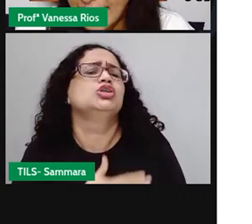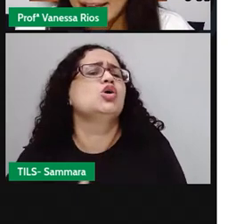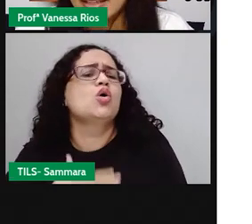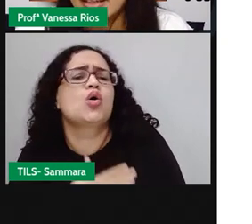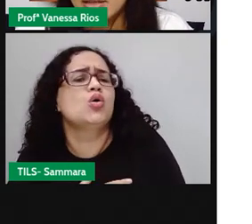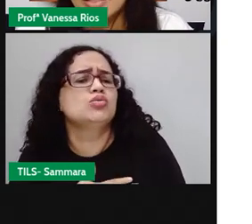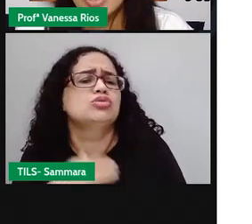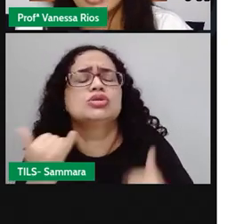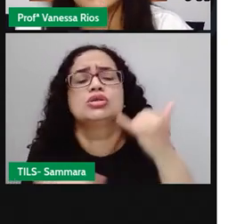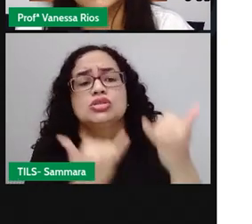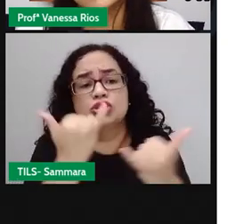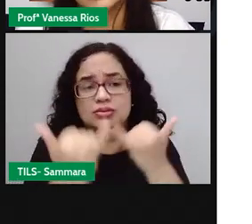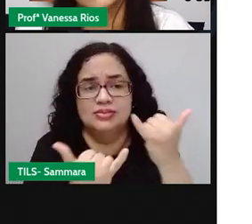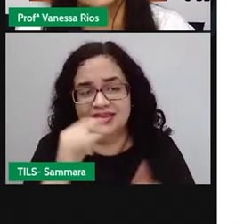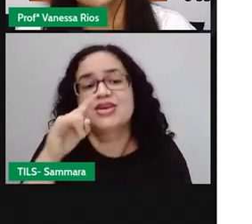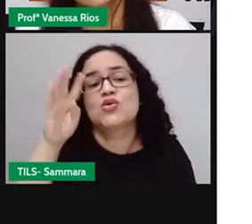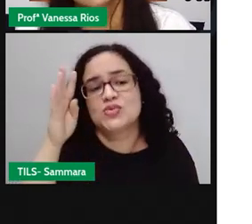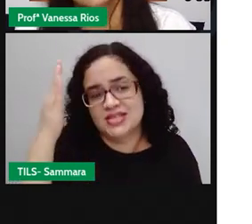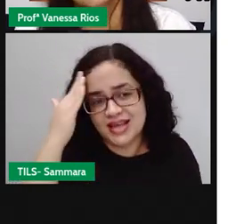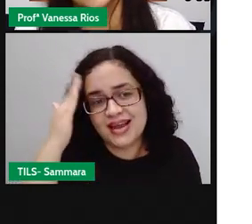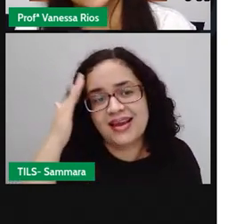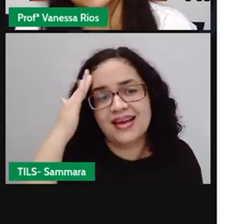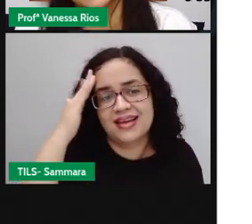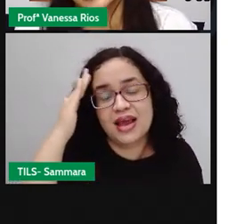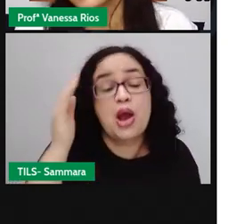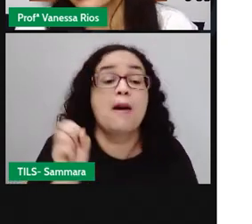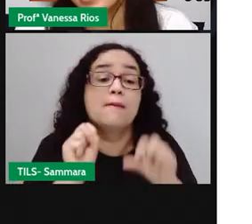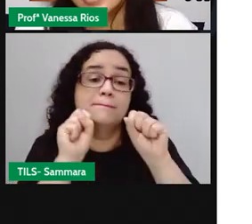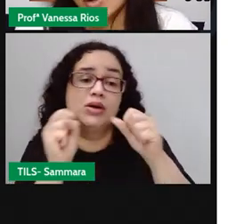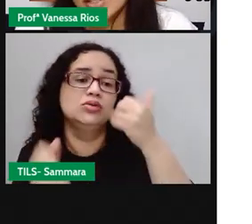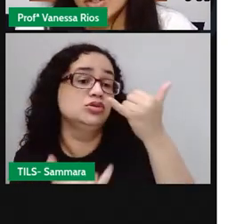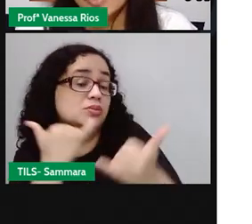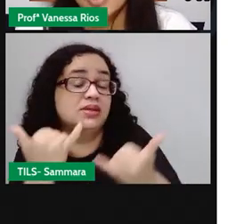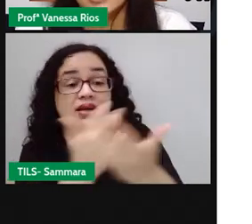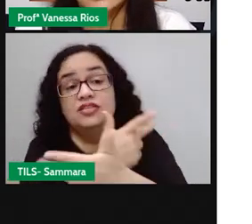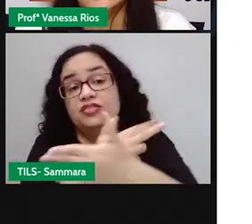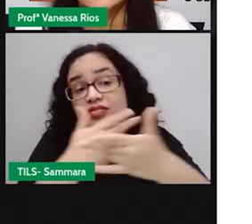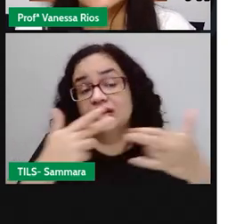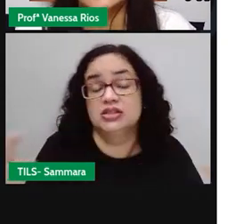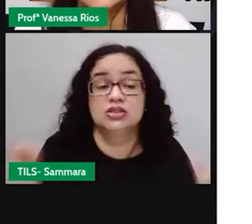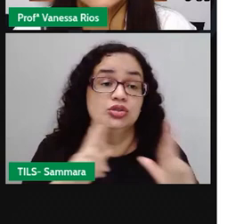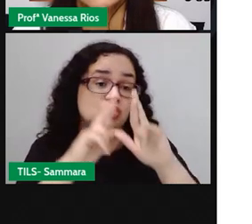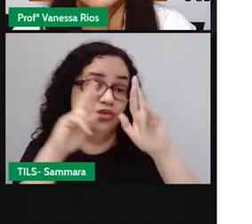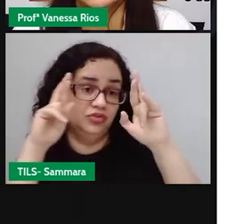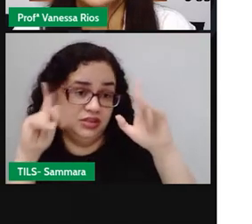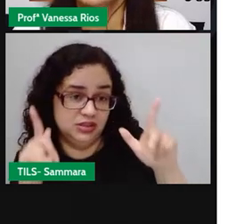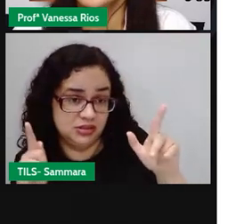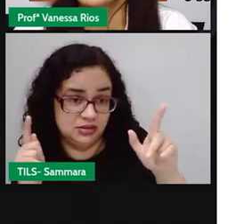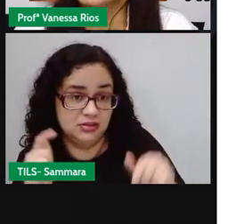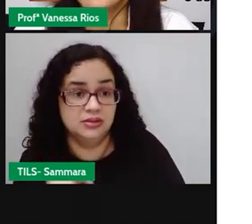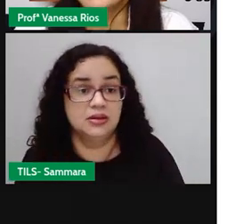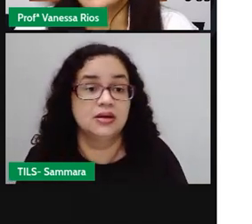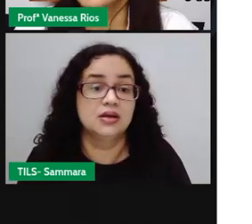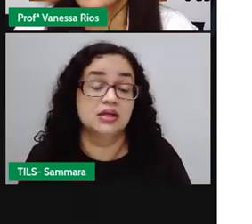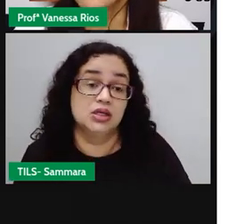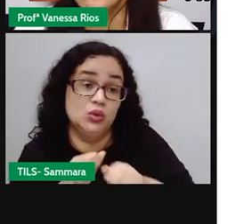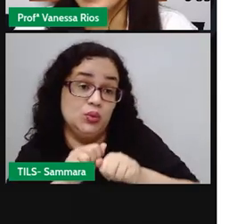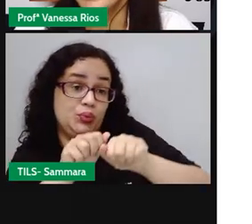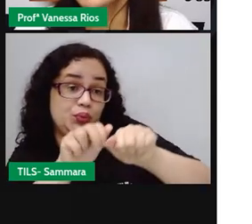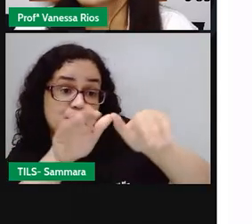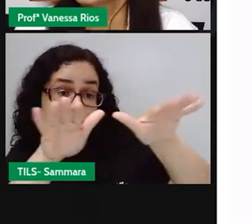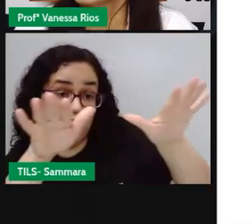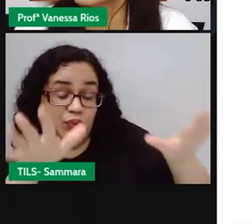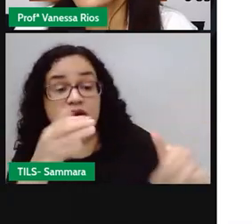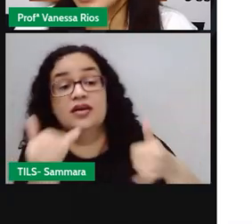brincar? Eu sei aí que você pode brincar de várias coisas diferentes. Estão aí espalhados por